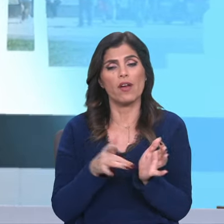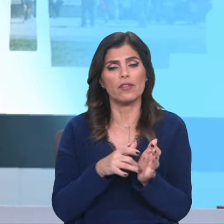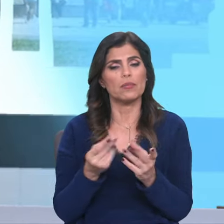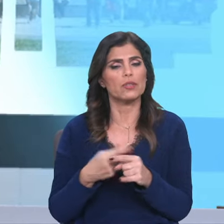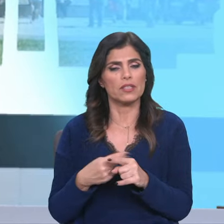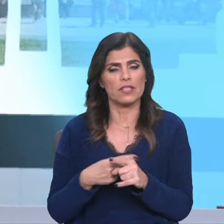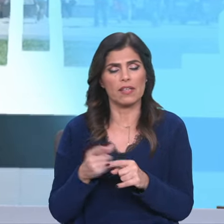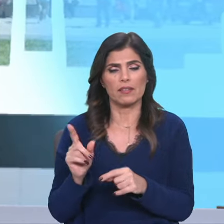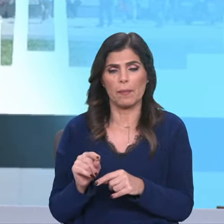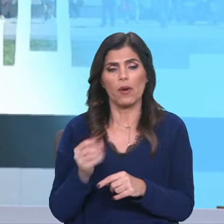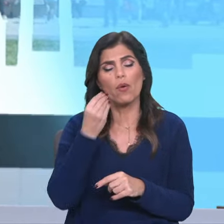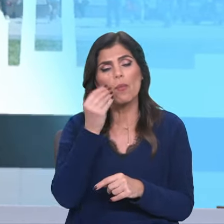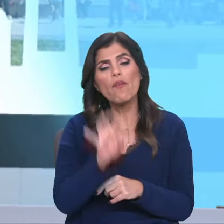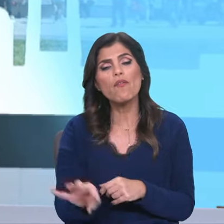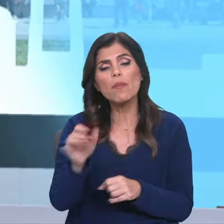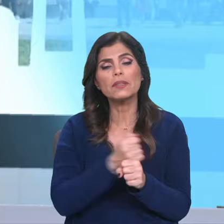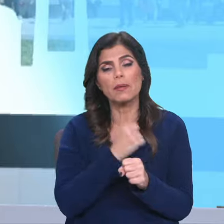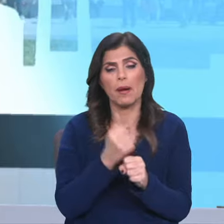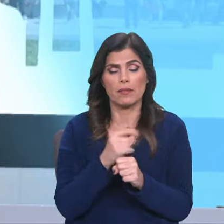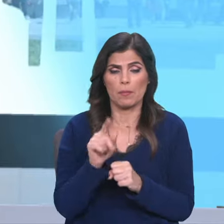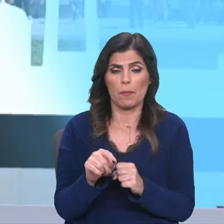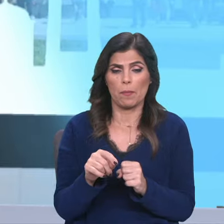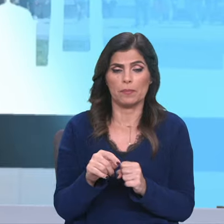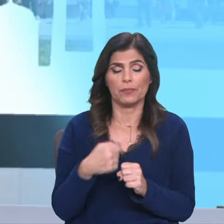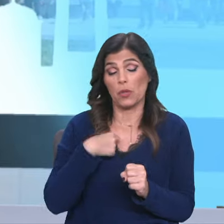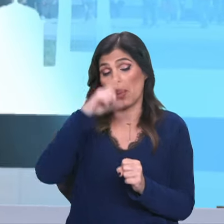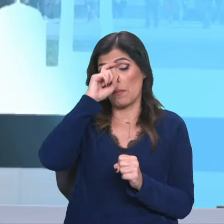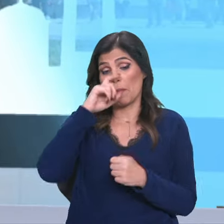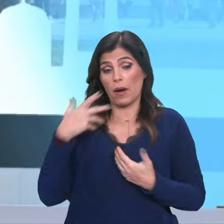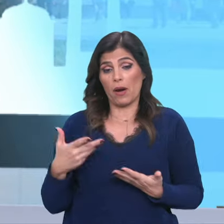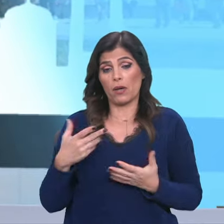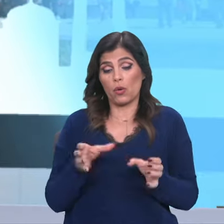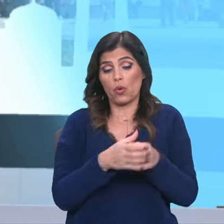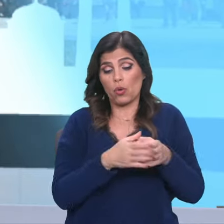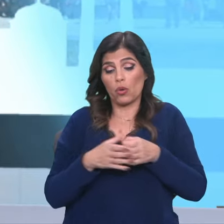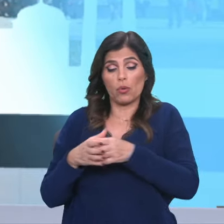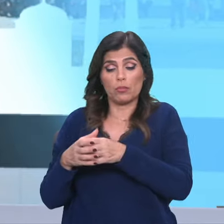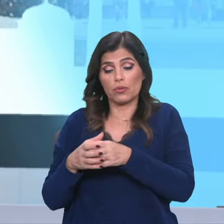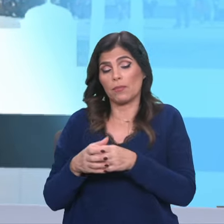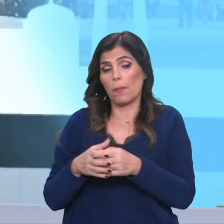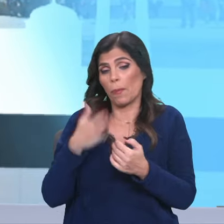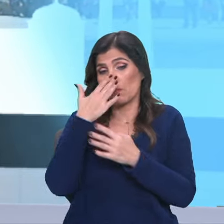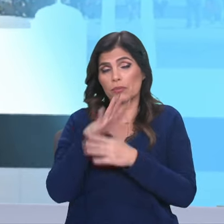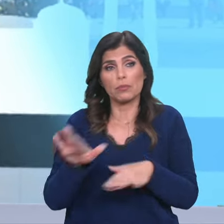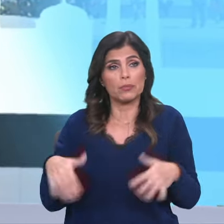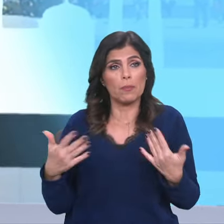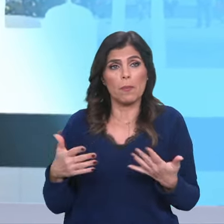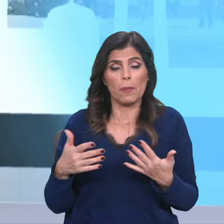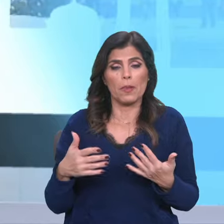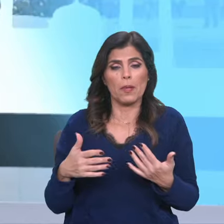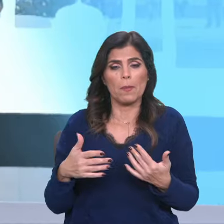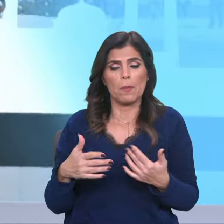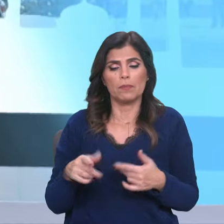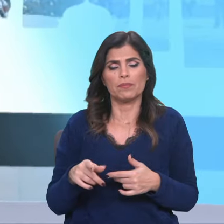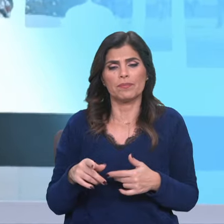interessante, como uma ferramenta de trabalho. Estou-me a lembrar de grupos, até, como os lexos